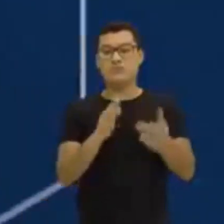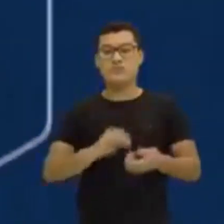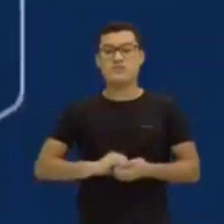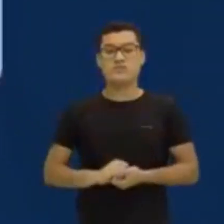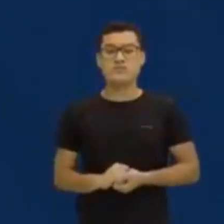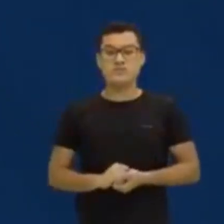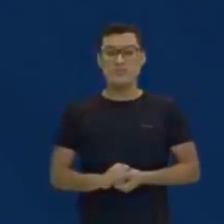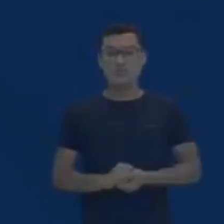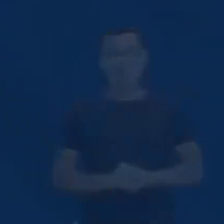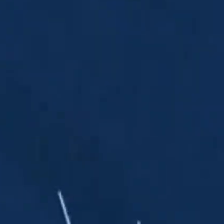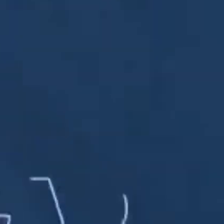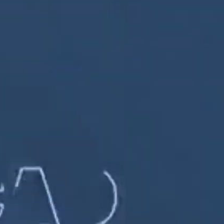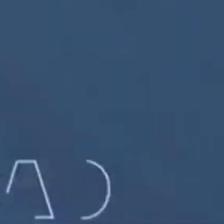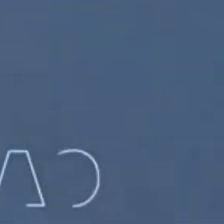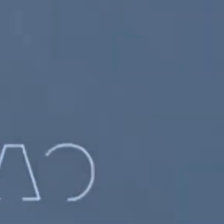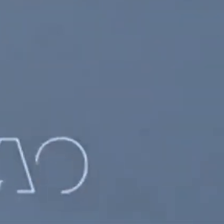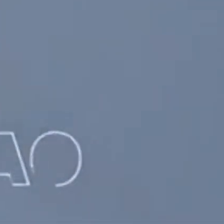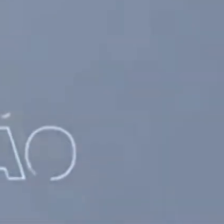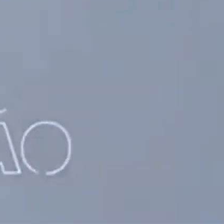E aí